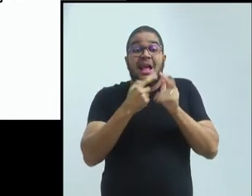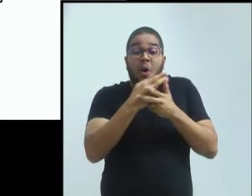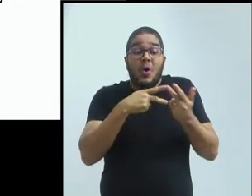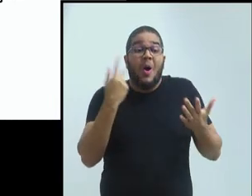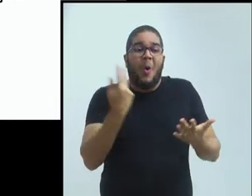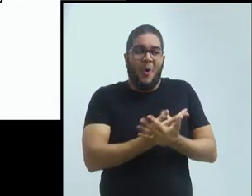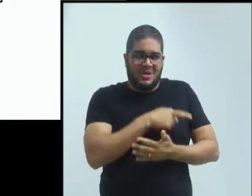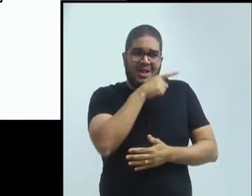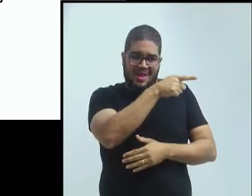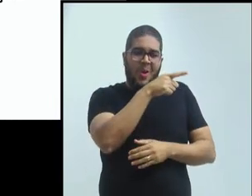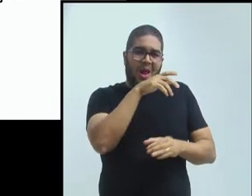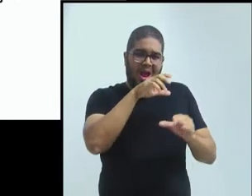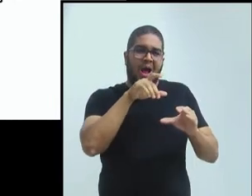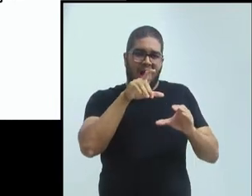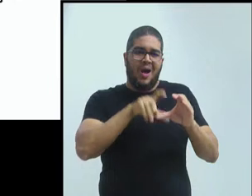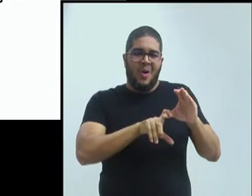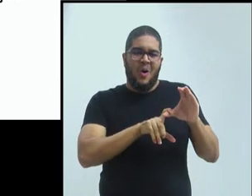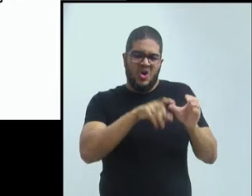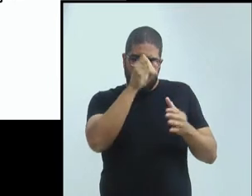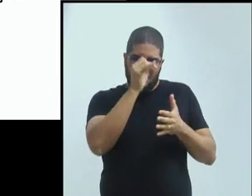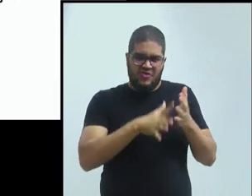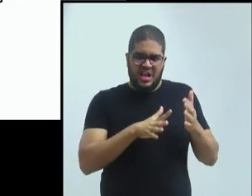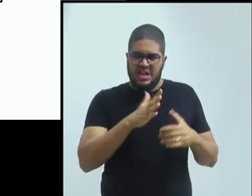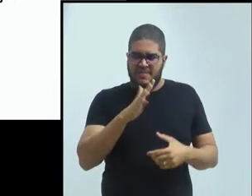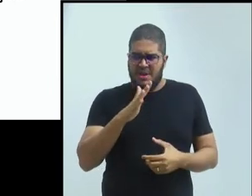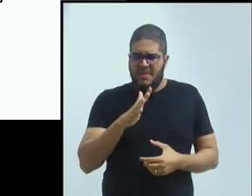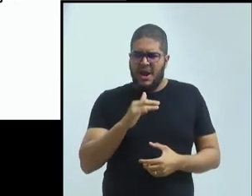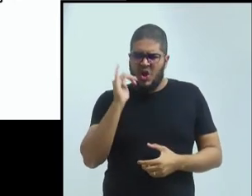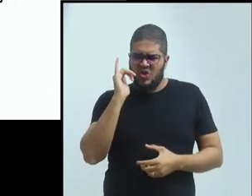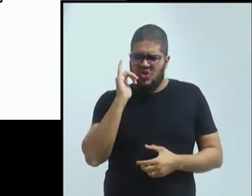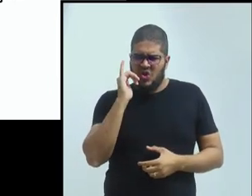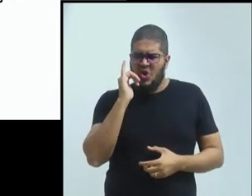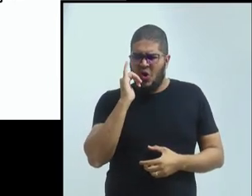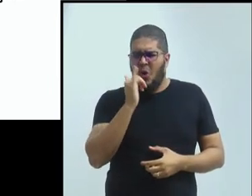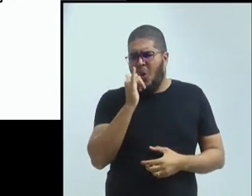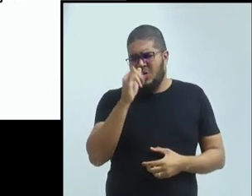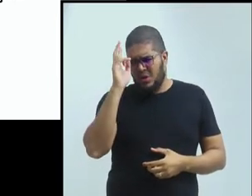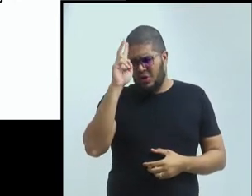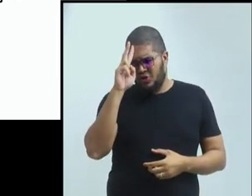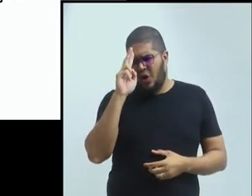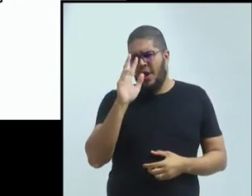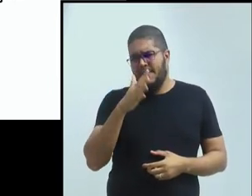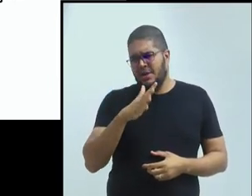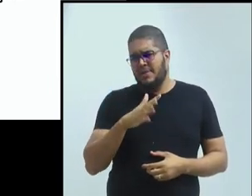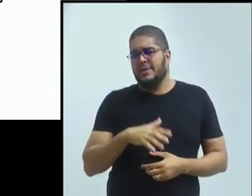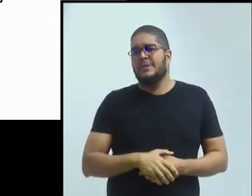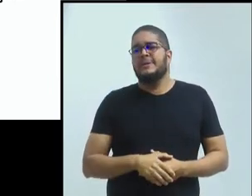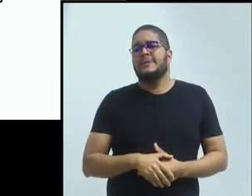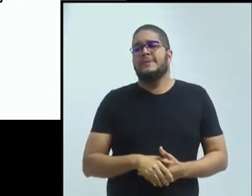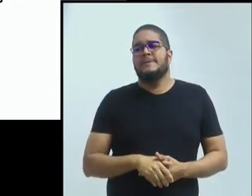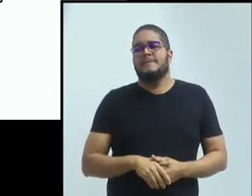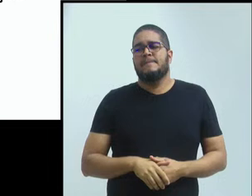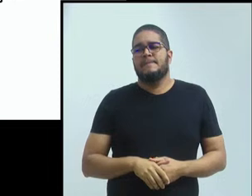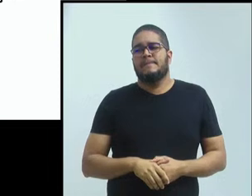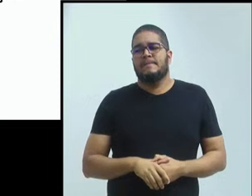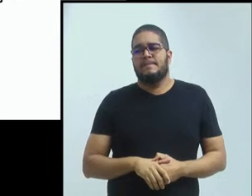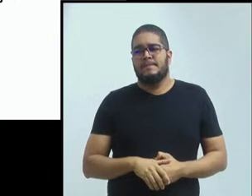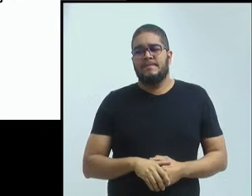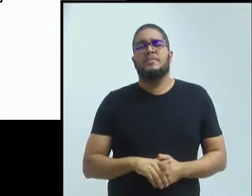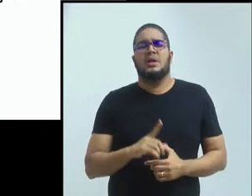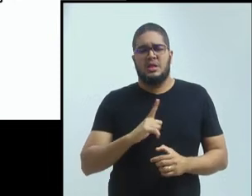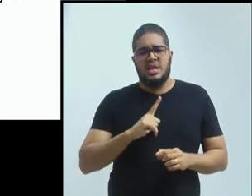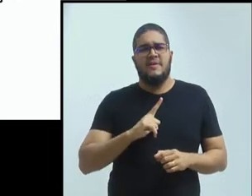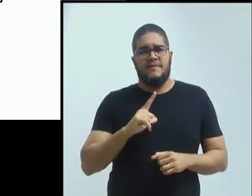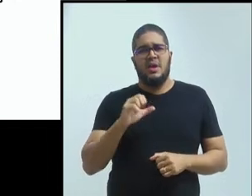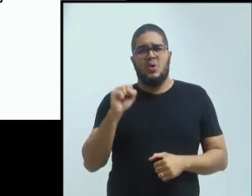fez lá, das atividades. Então, vou contar um pouco de história sobre quantas for possível. O seminário de formação